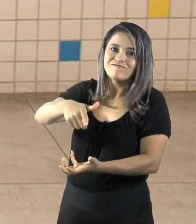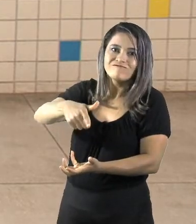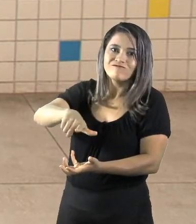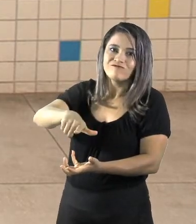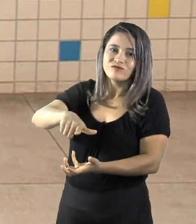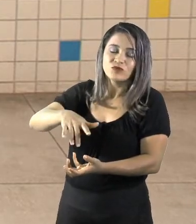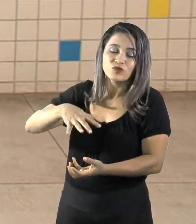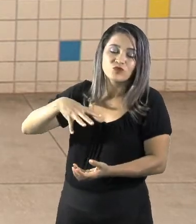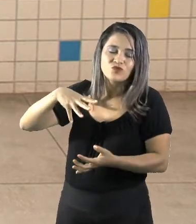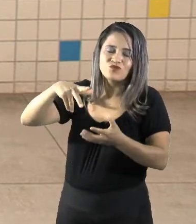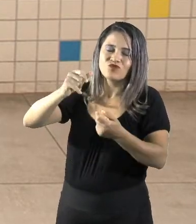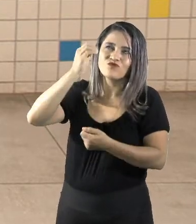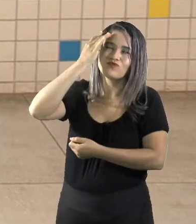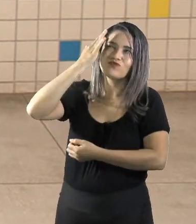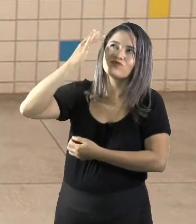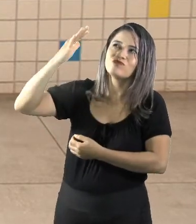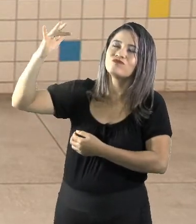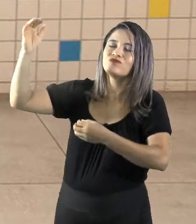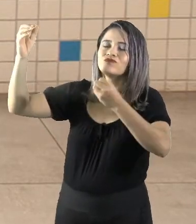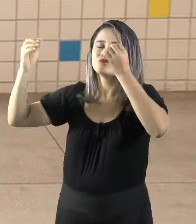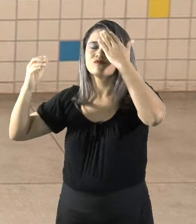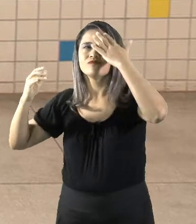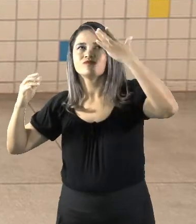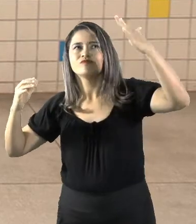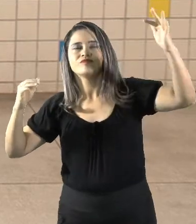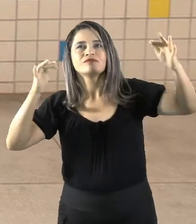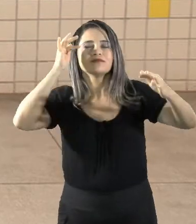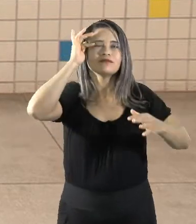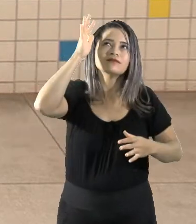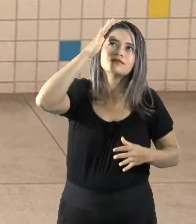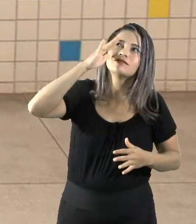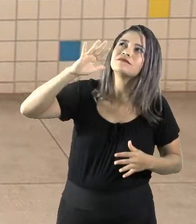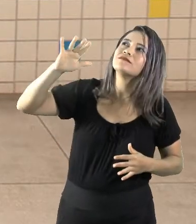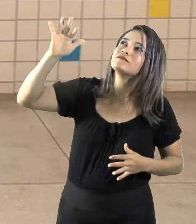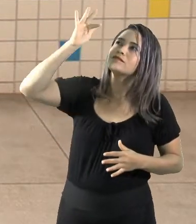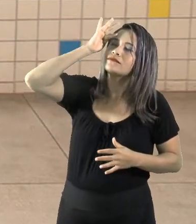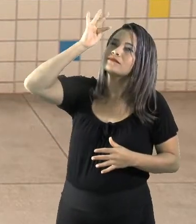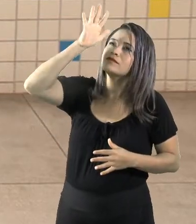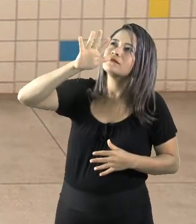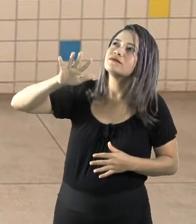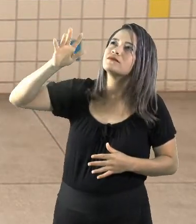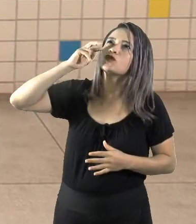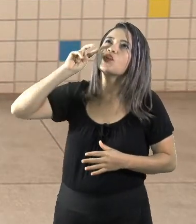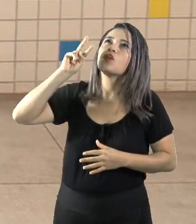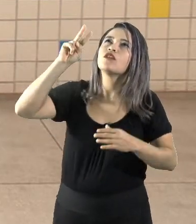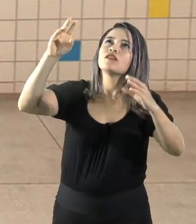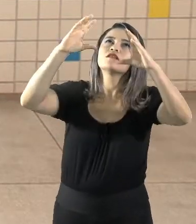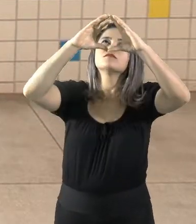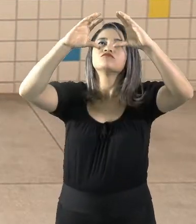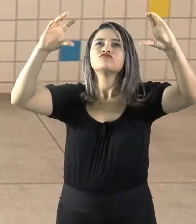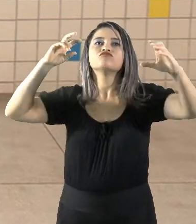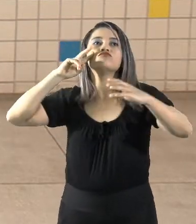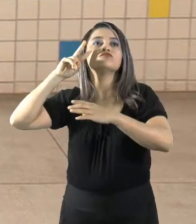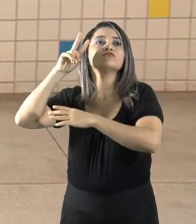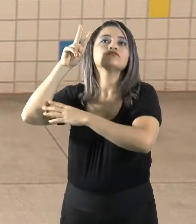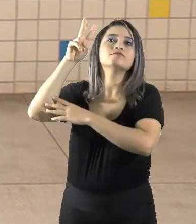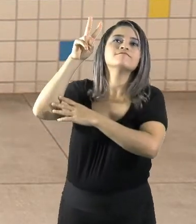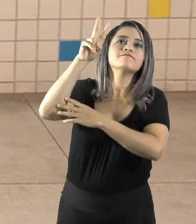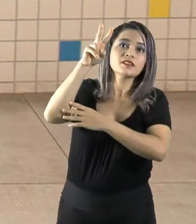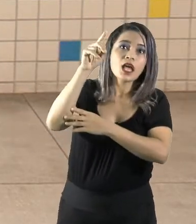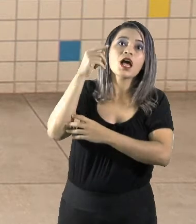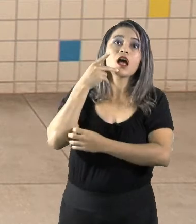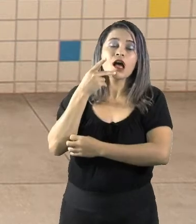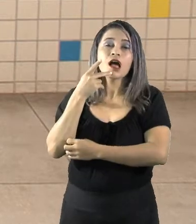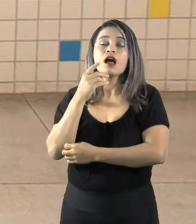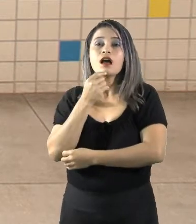era imaginação, tudo eram teorias que eles olhavam para o céu, olhavam para o horizonte e determinavam. Olha,